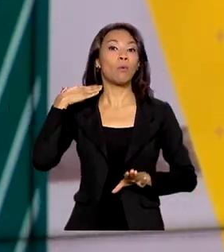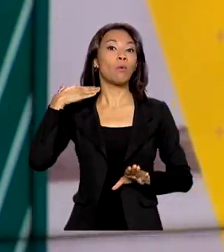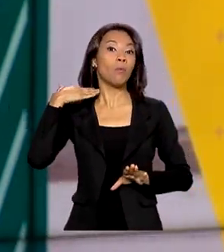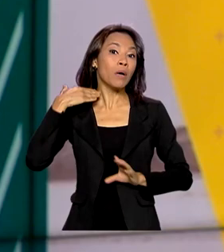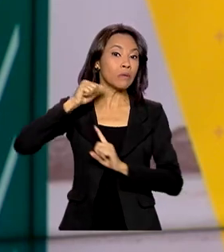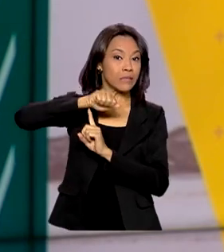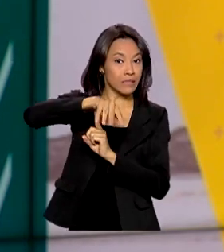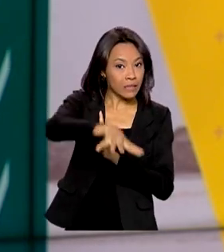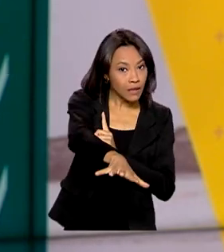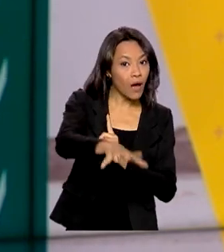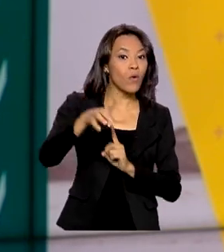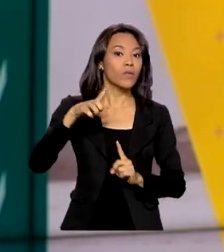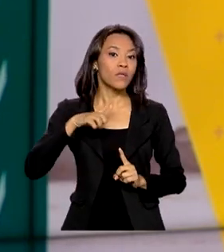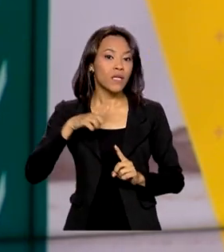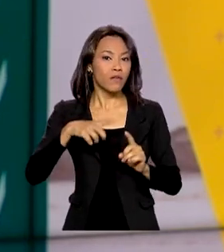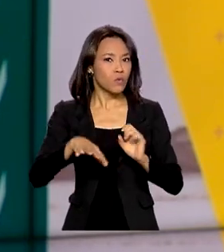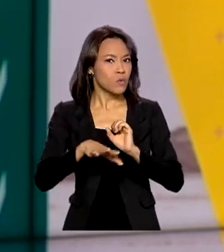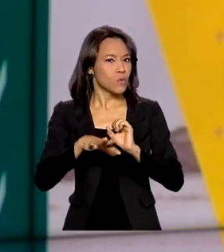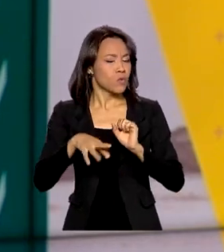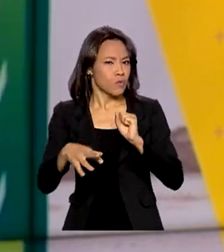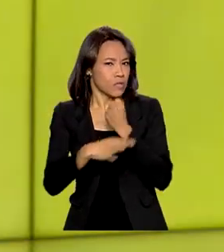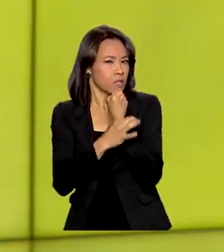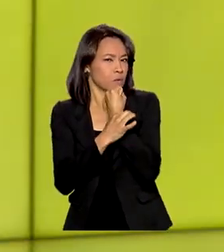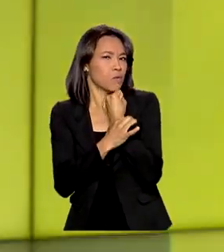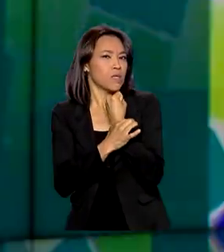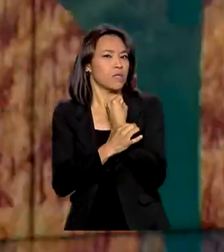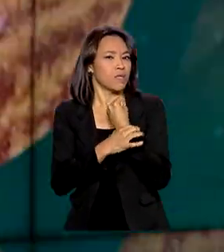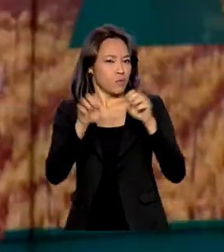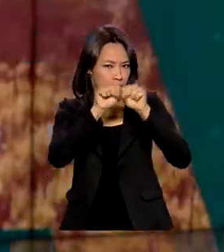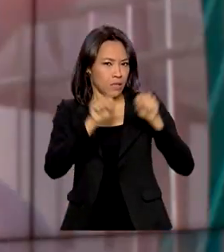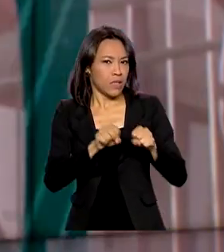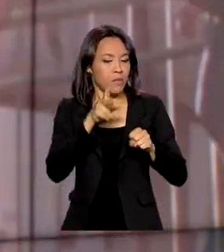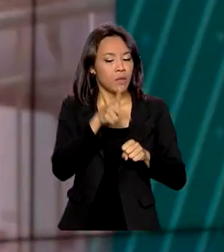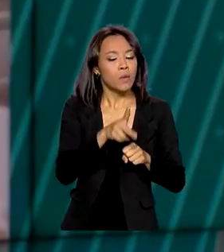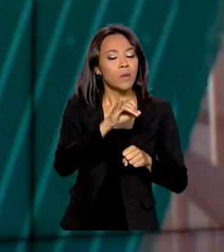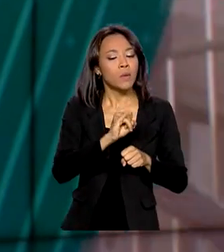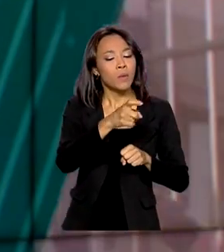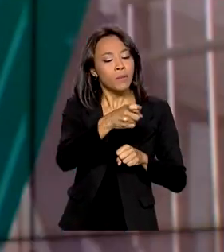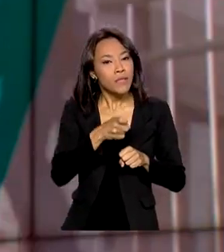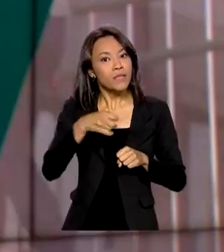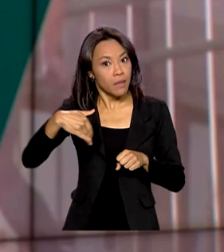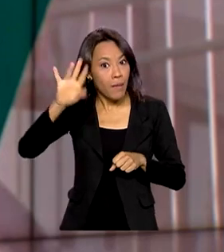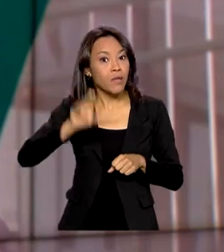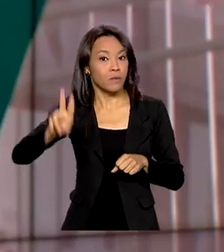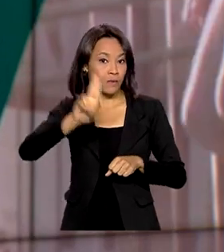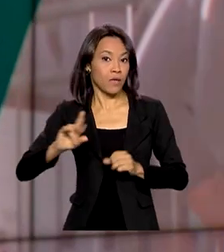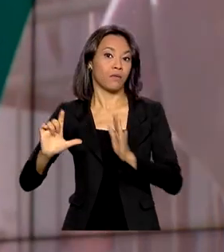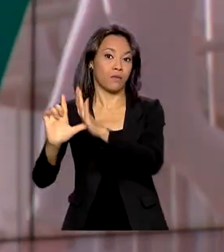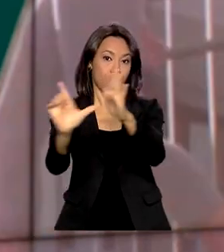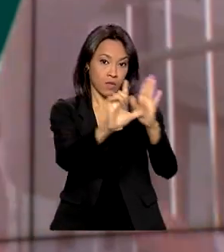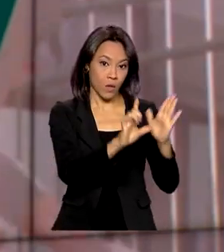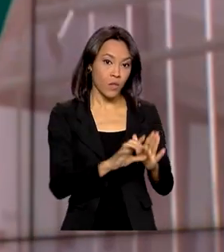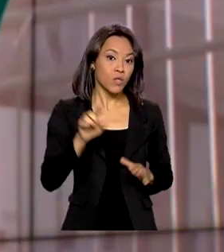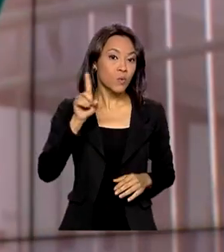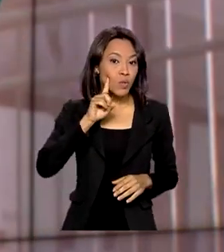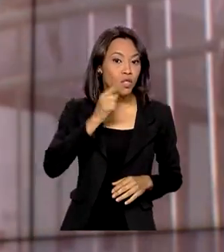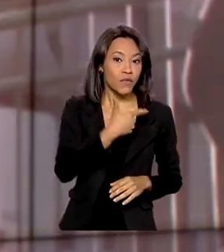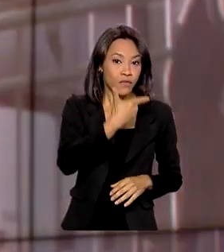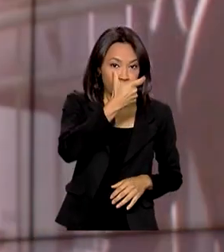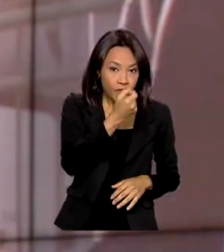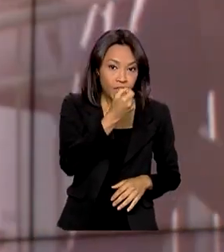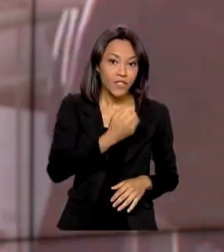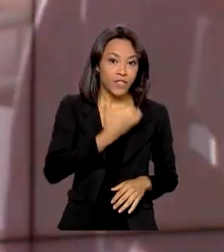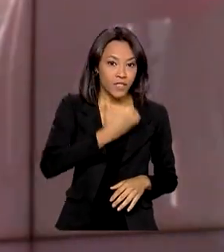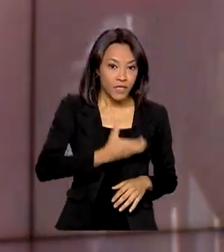segurança no sistema PIX, uma das formas de pagamento mais usadas pelos clientes nas lojas. Somente no dia 20 de dezembro,